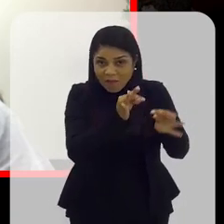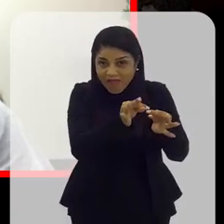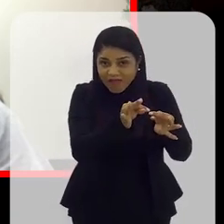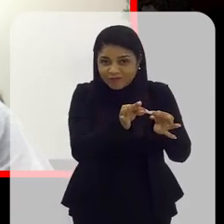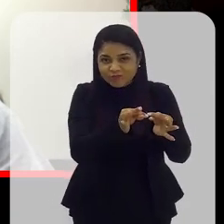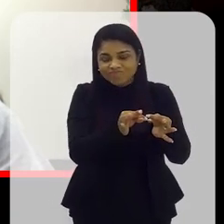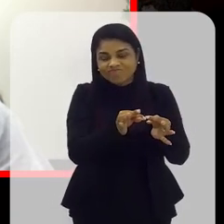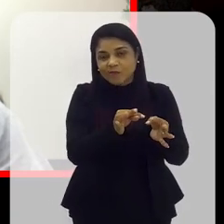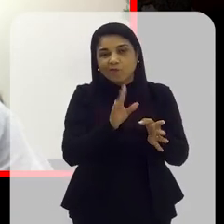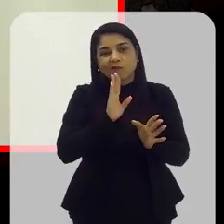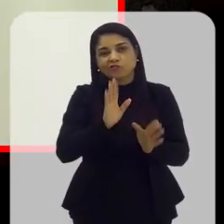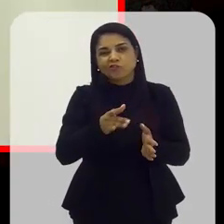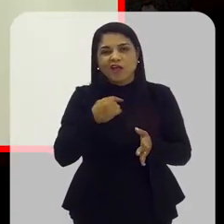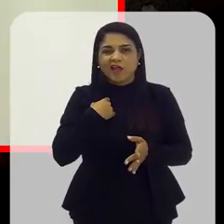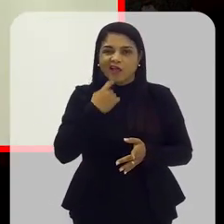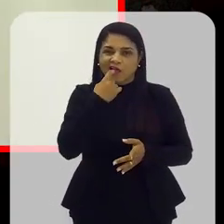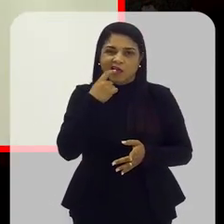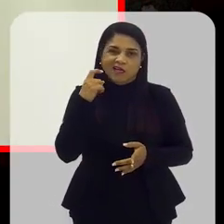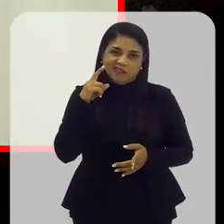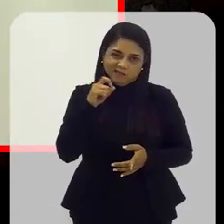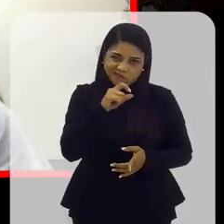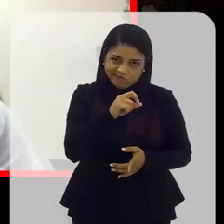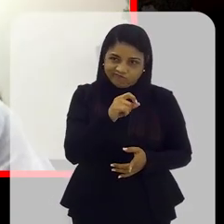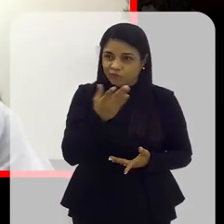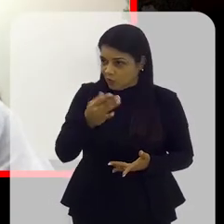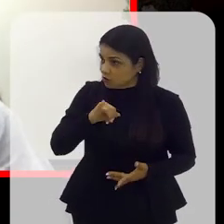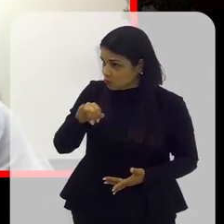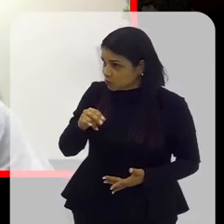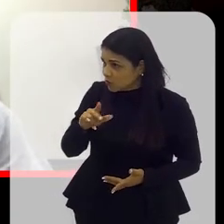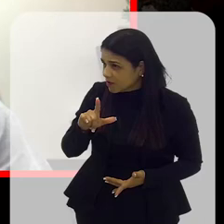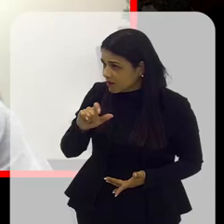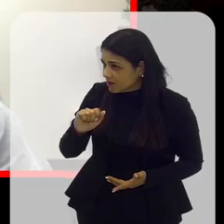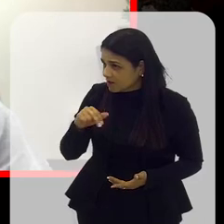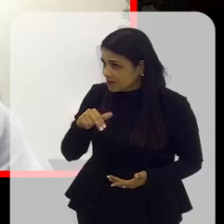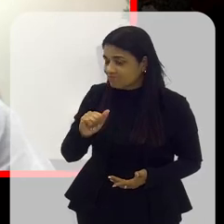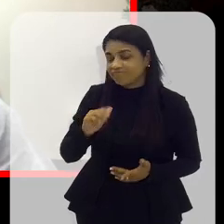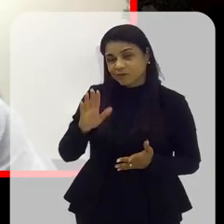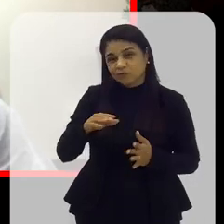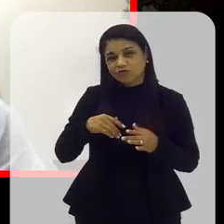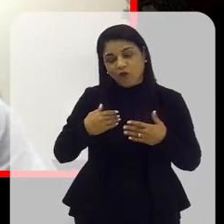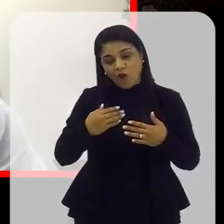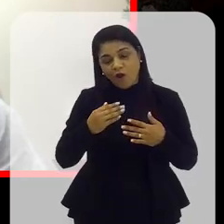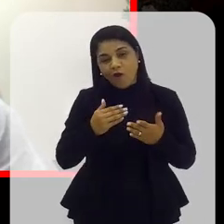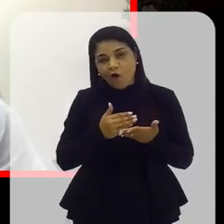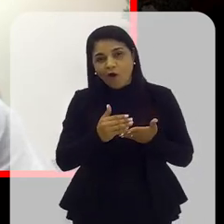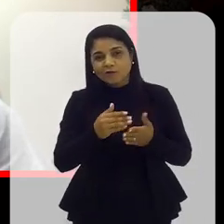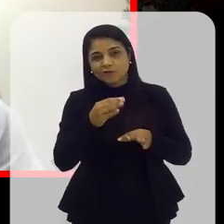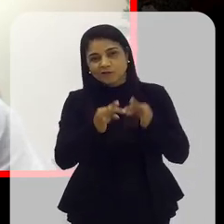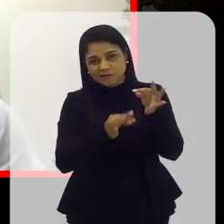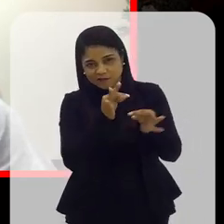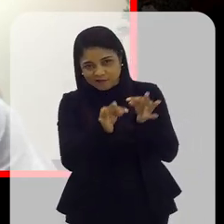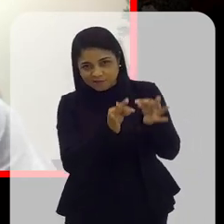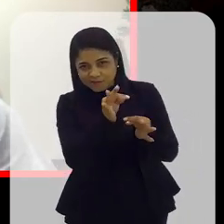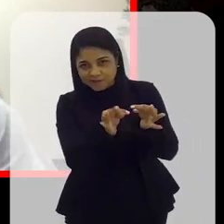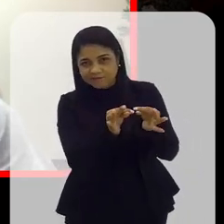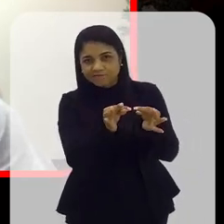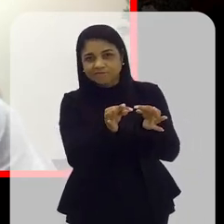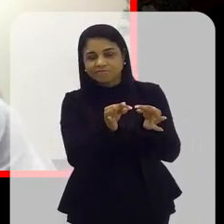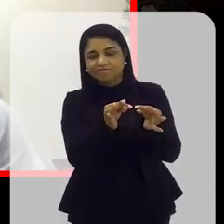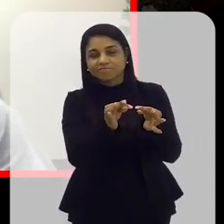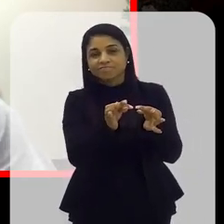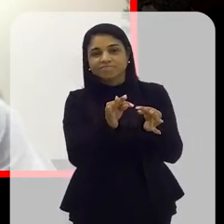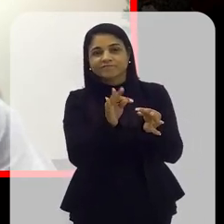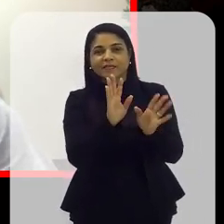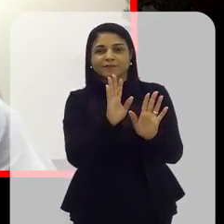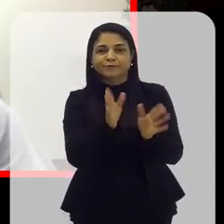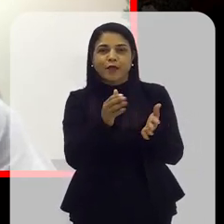gente realmente já não tem mais jeito, né Juliana? É, aí depois começou a tratar, infelizmente, aí